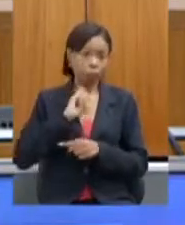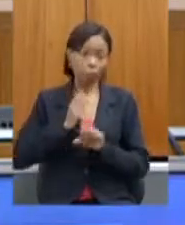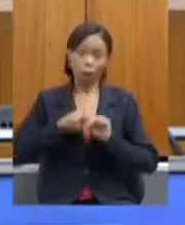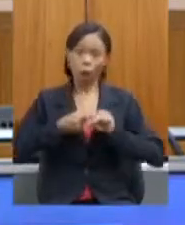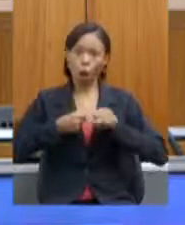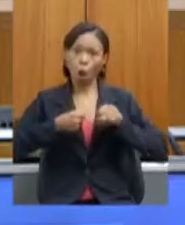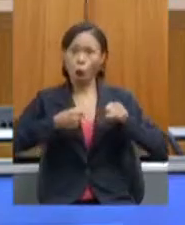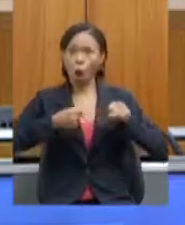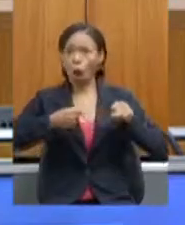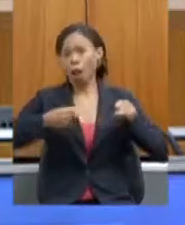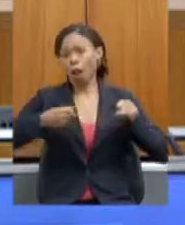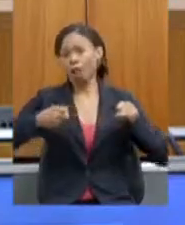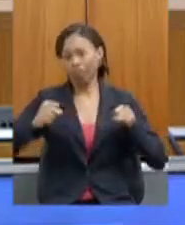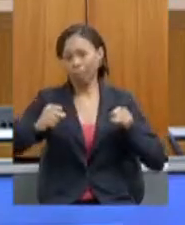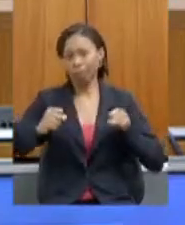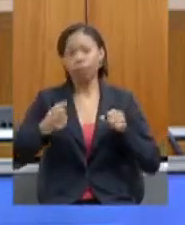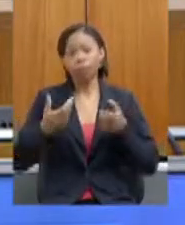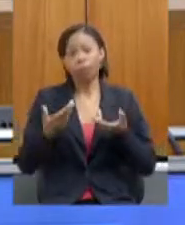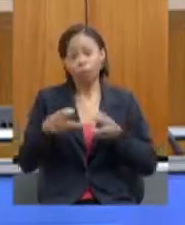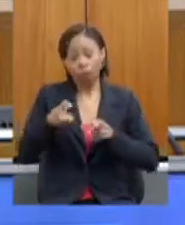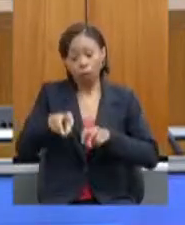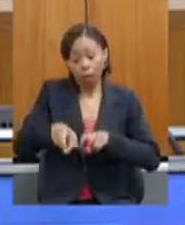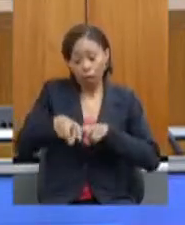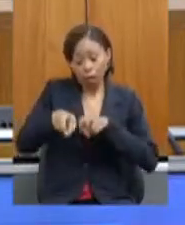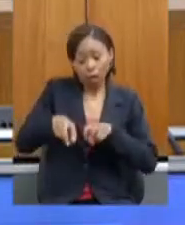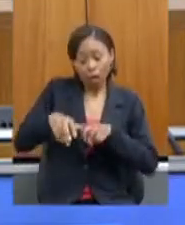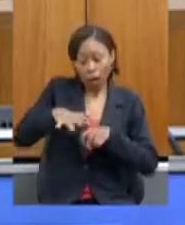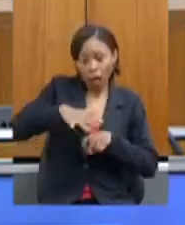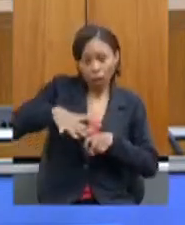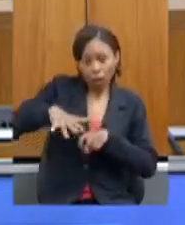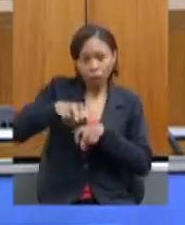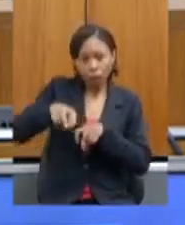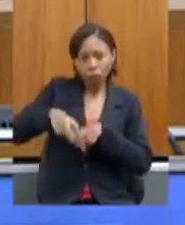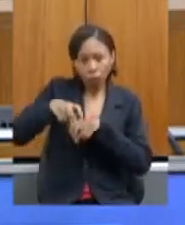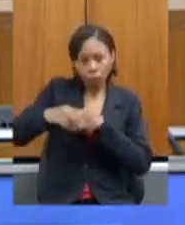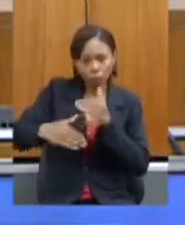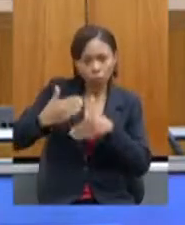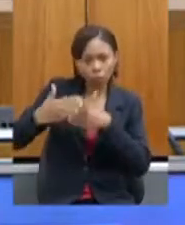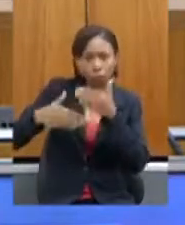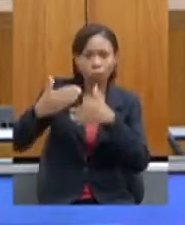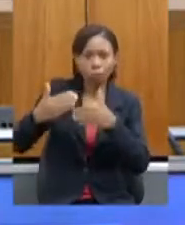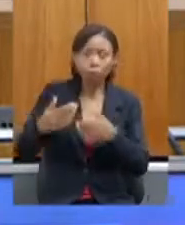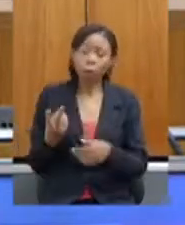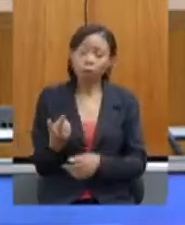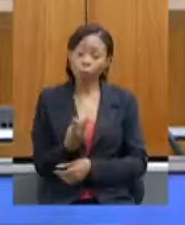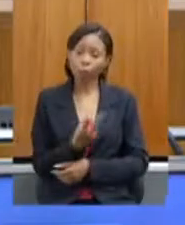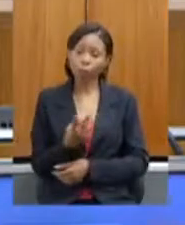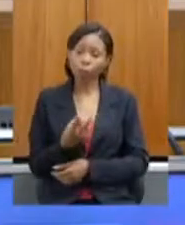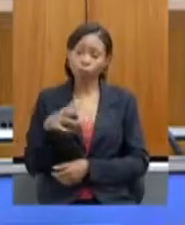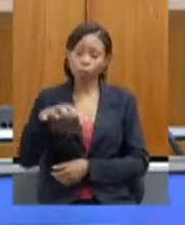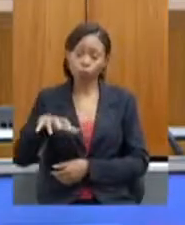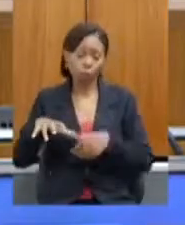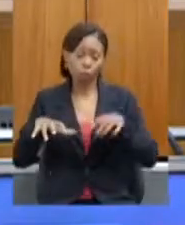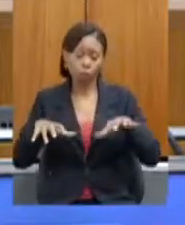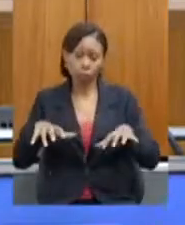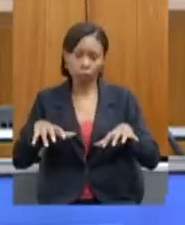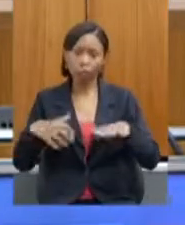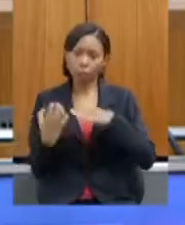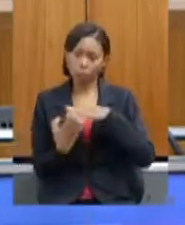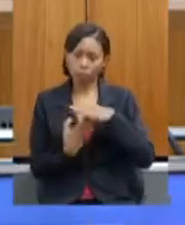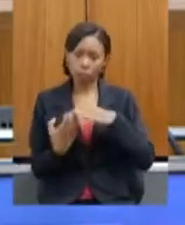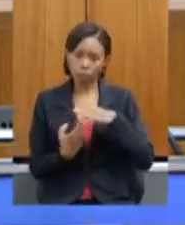países então na agricultura está a nossa possibilidade desse movimento e as duas empresas atuam com o mesmo objetivo